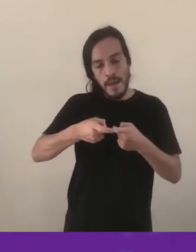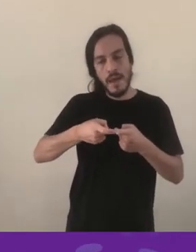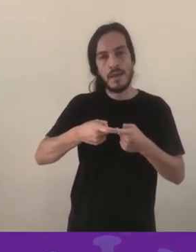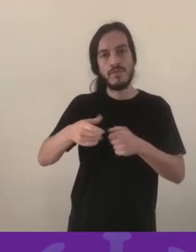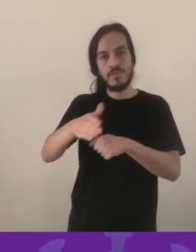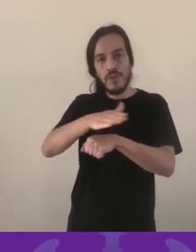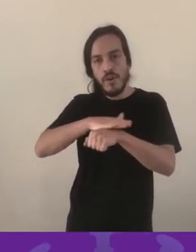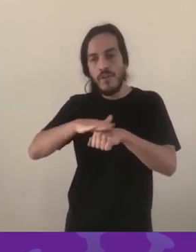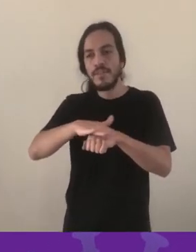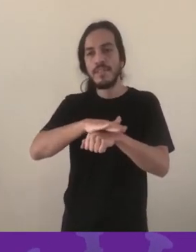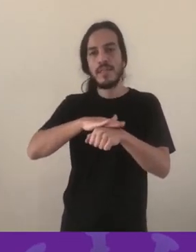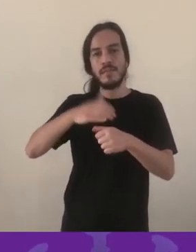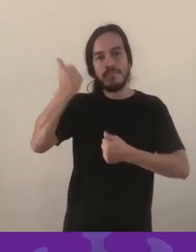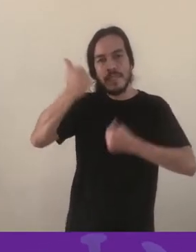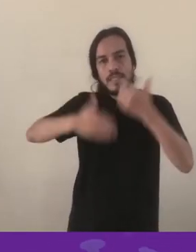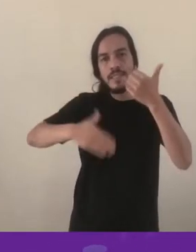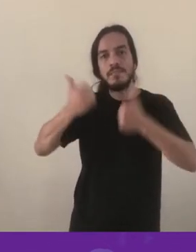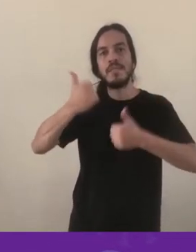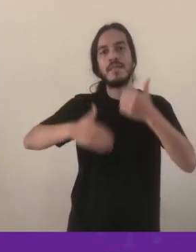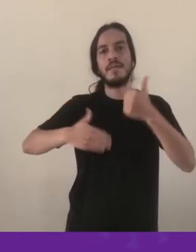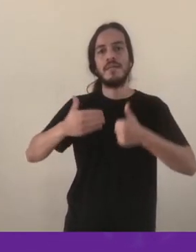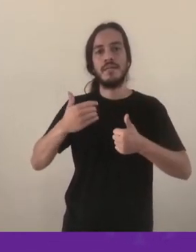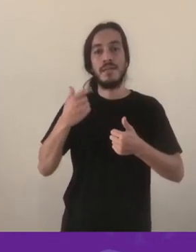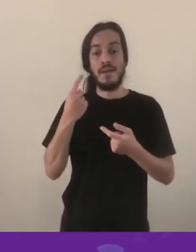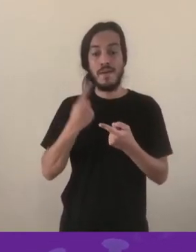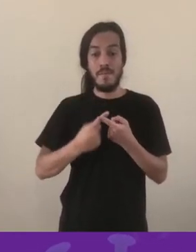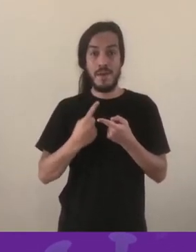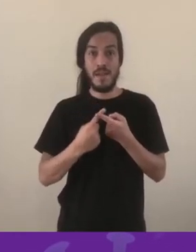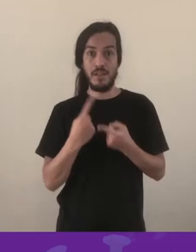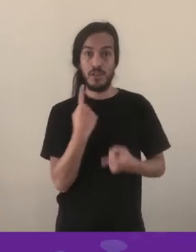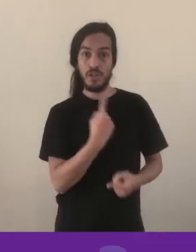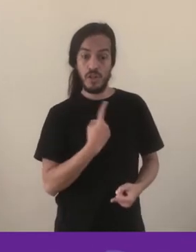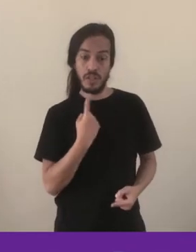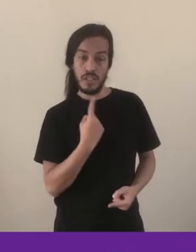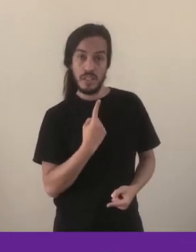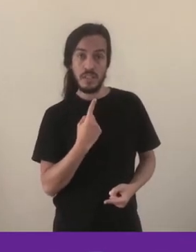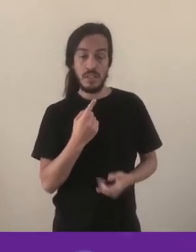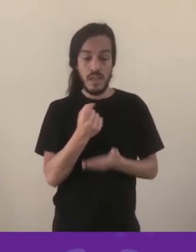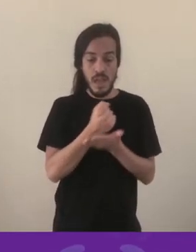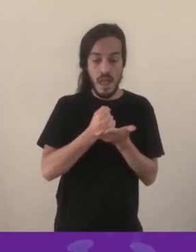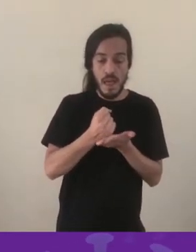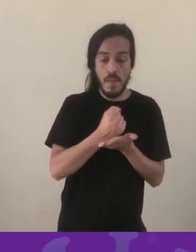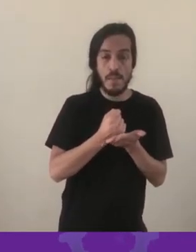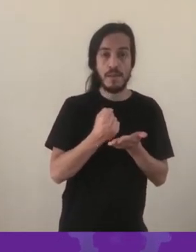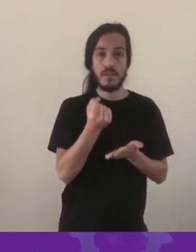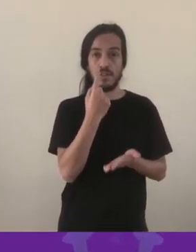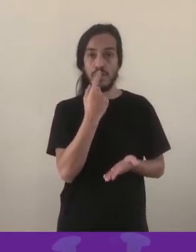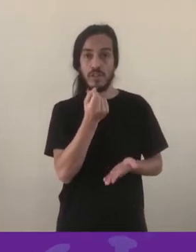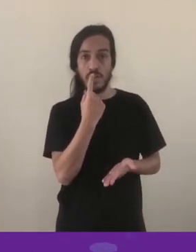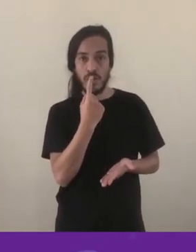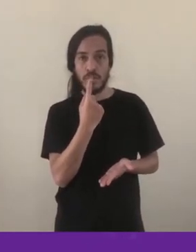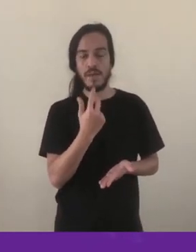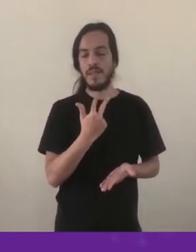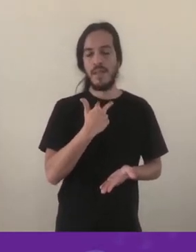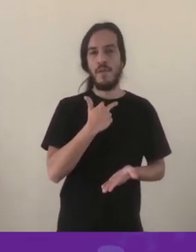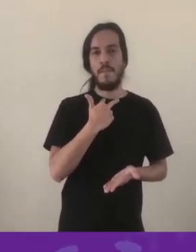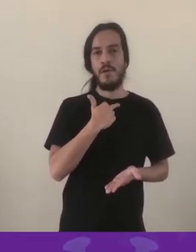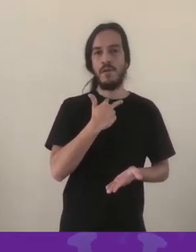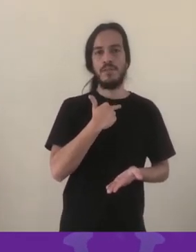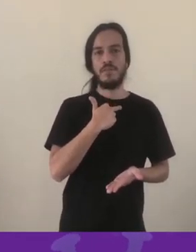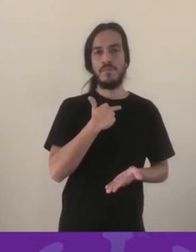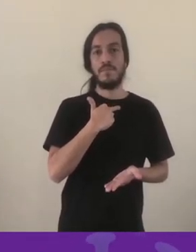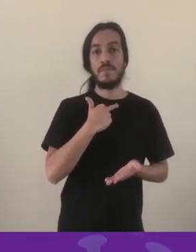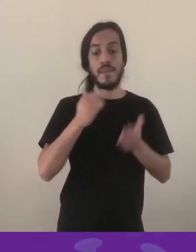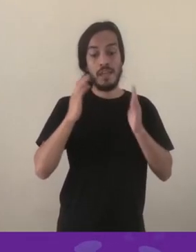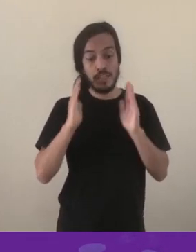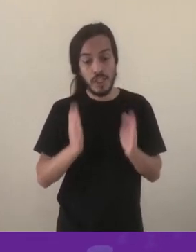foi prescrita por um médico e esse médico está acompanhando a pessoa, a pessoa não precisa ter maiores preocupações,